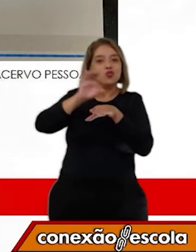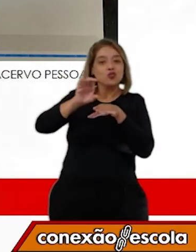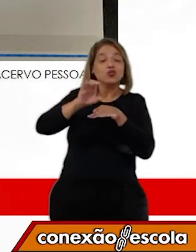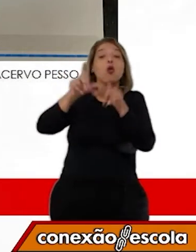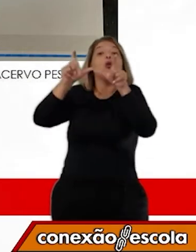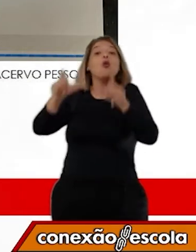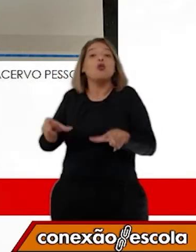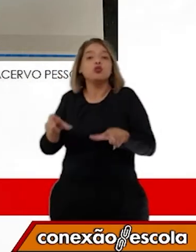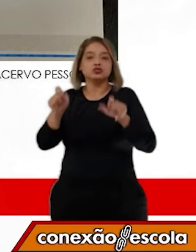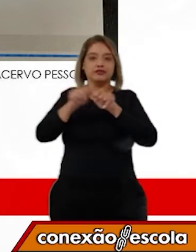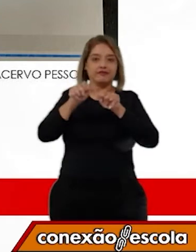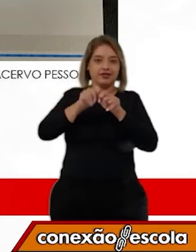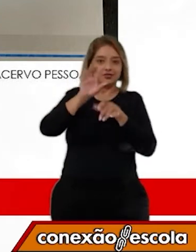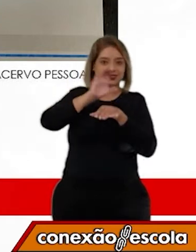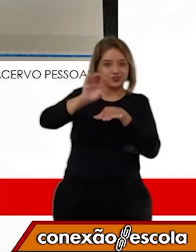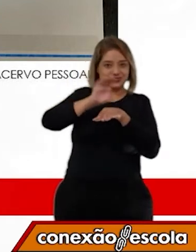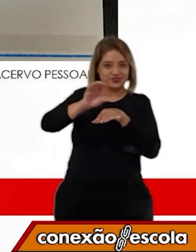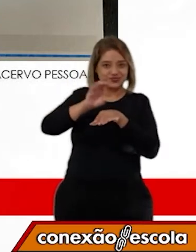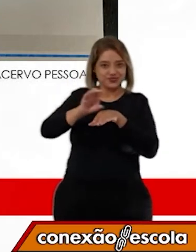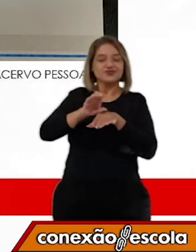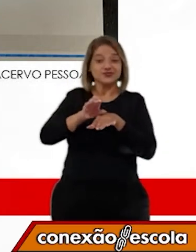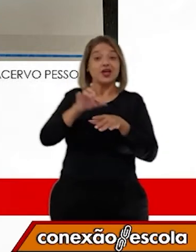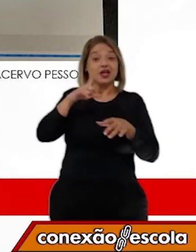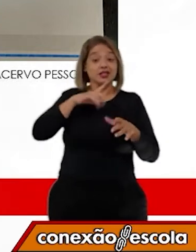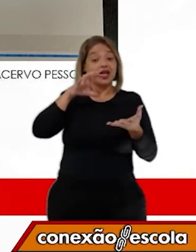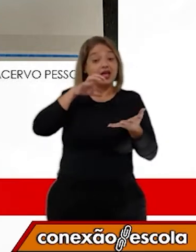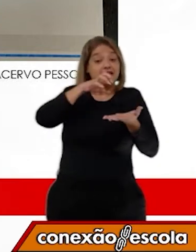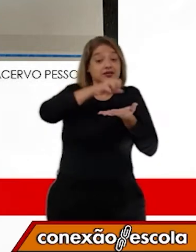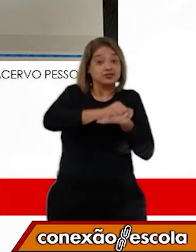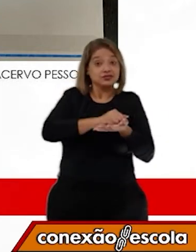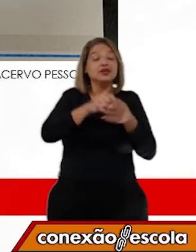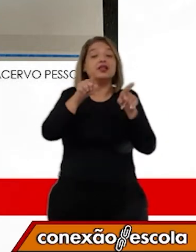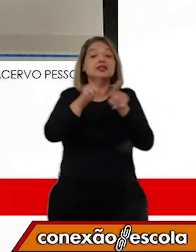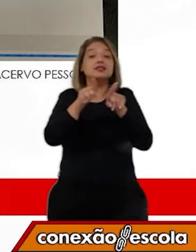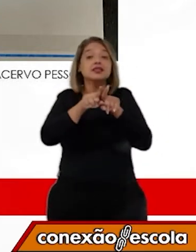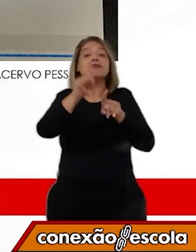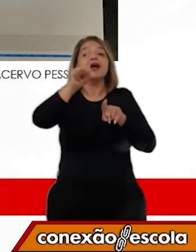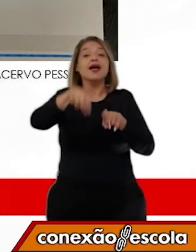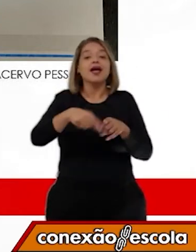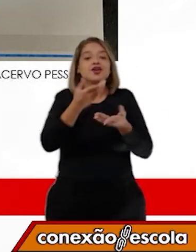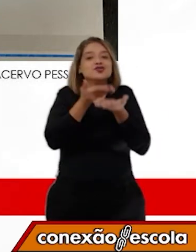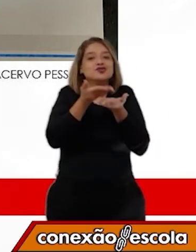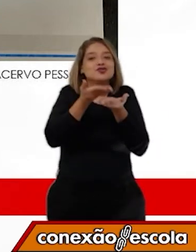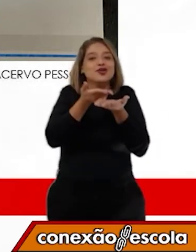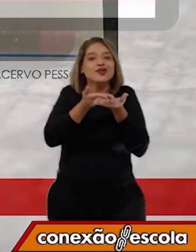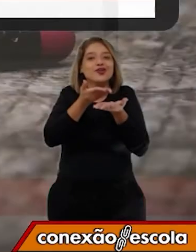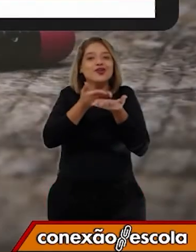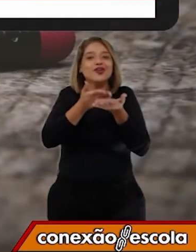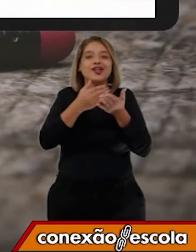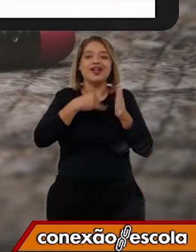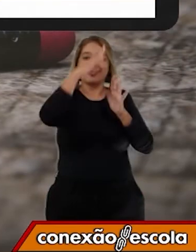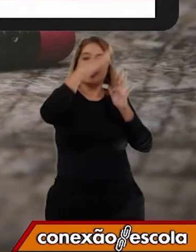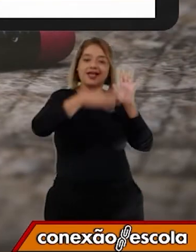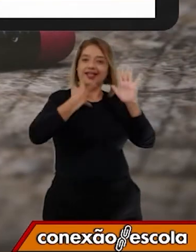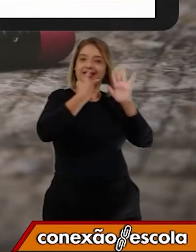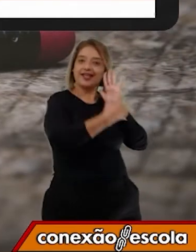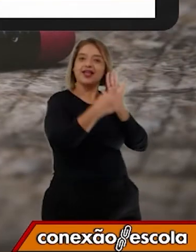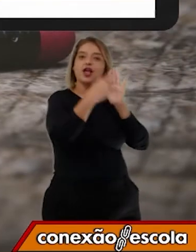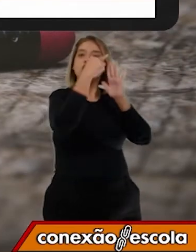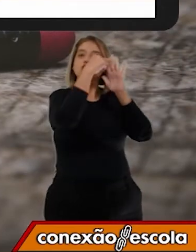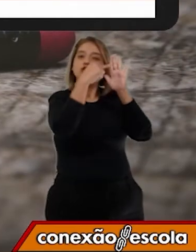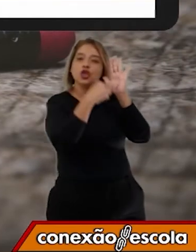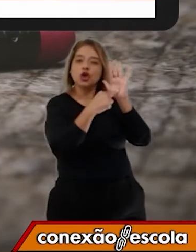que fez o curso. E tem o registro escolar também, que é o boletim,